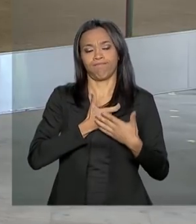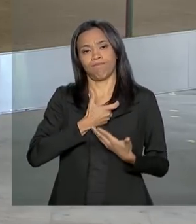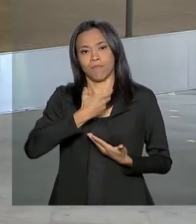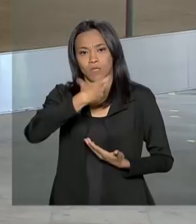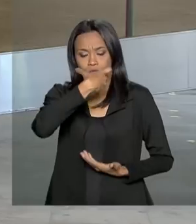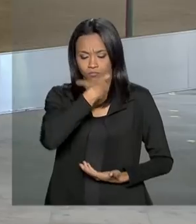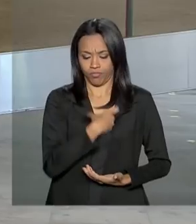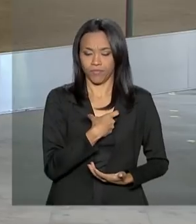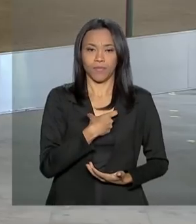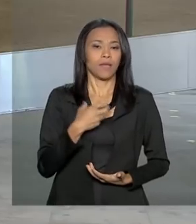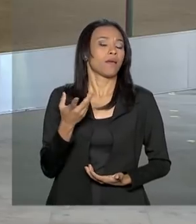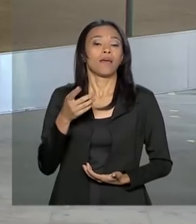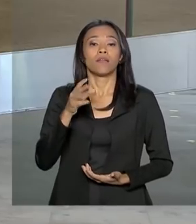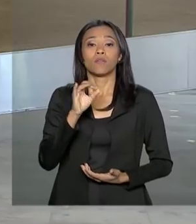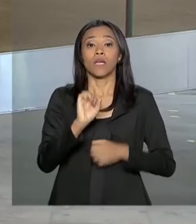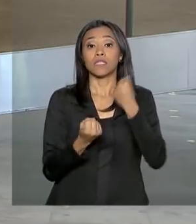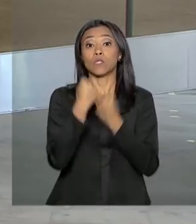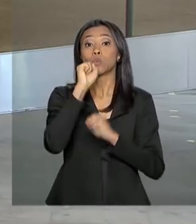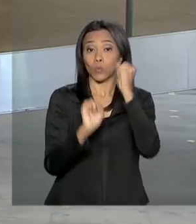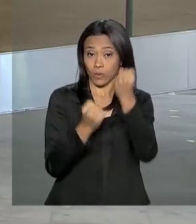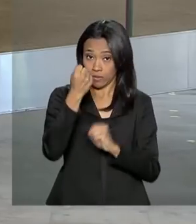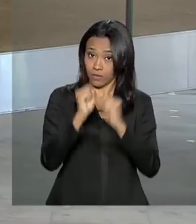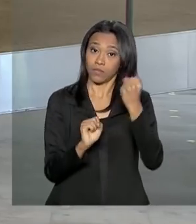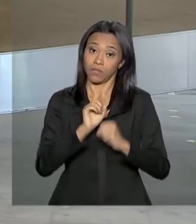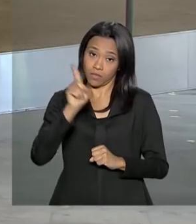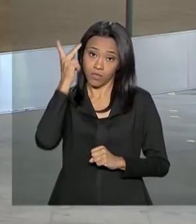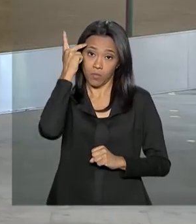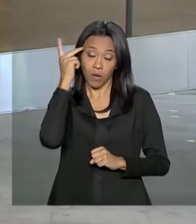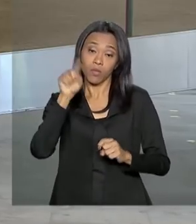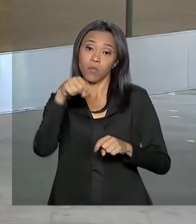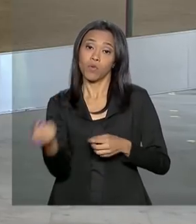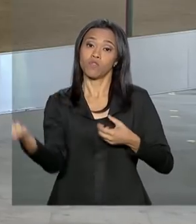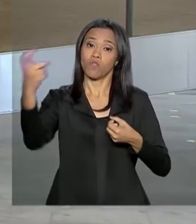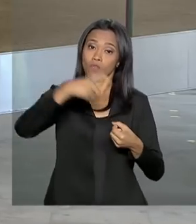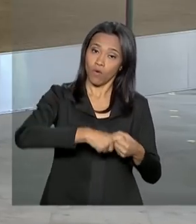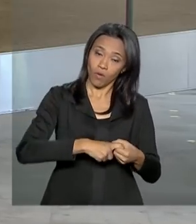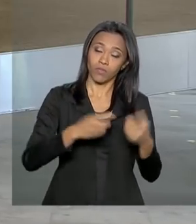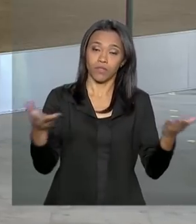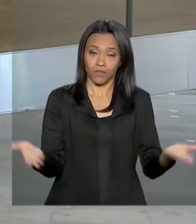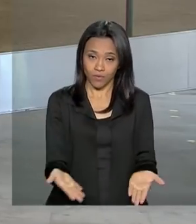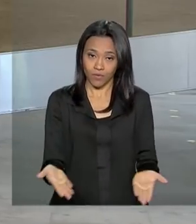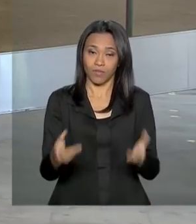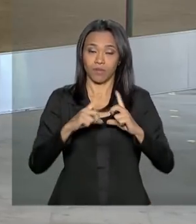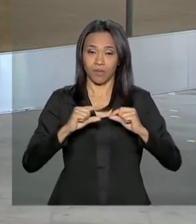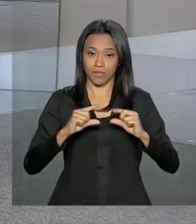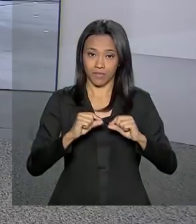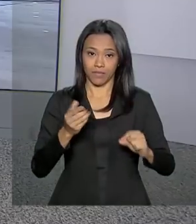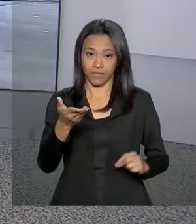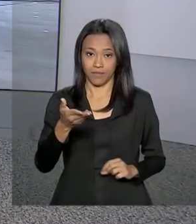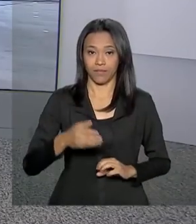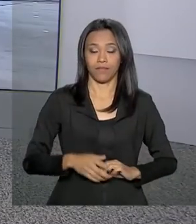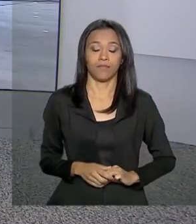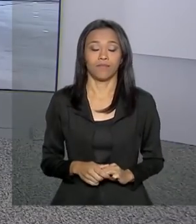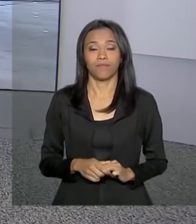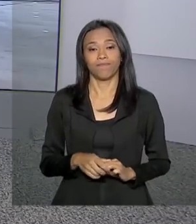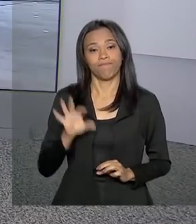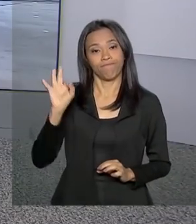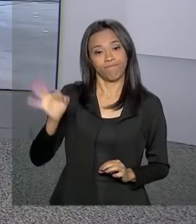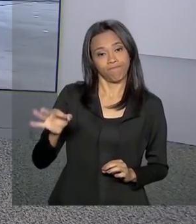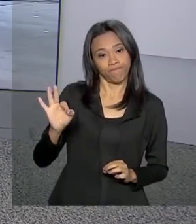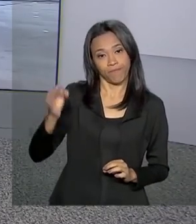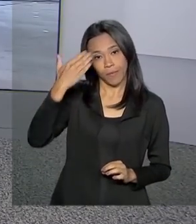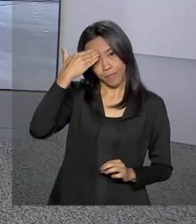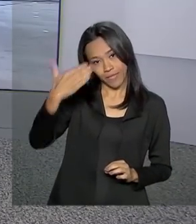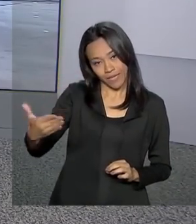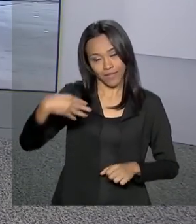Indústrias do Estado de São Paulo. O presidente Bolsonaro retorna à Brasília ainda hoje. Roberta, é com você. É isso mesmo. Luana,